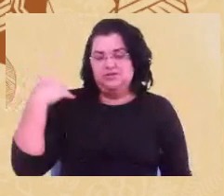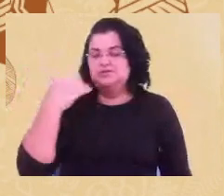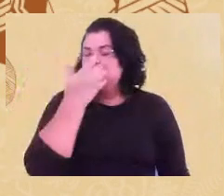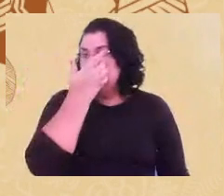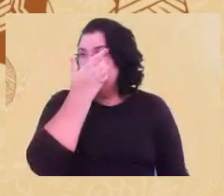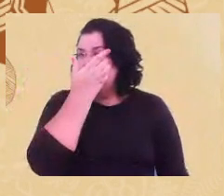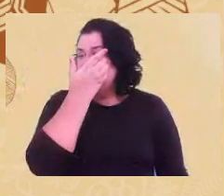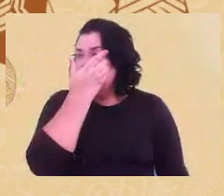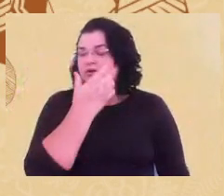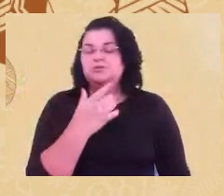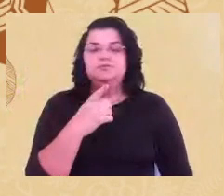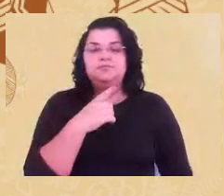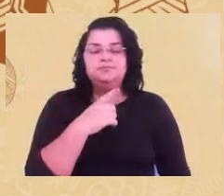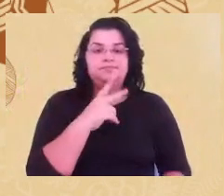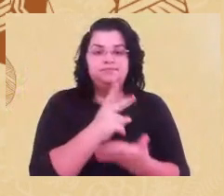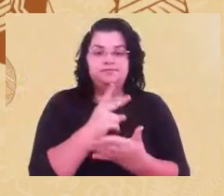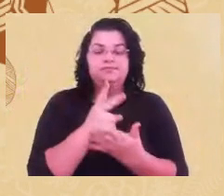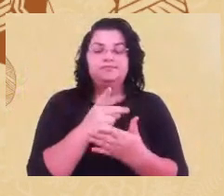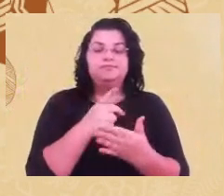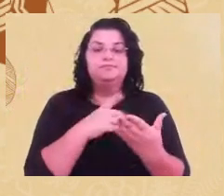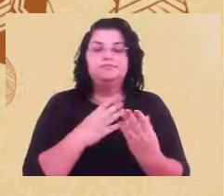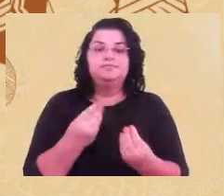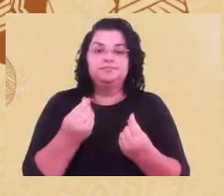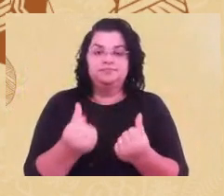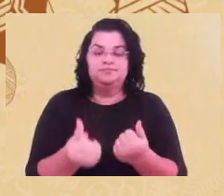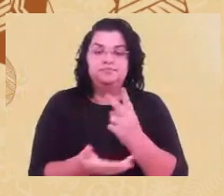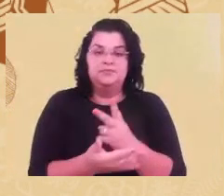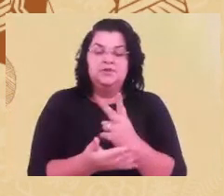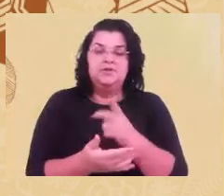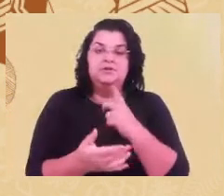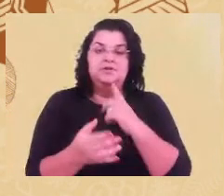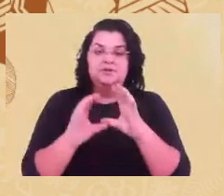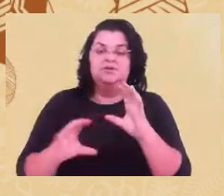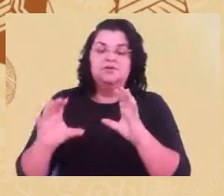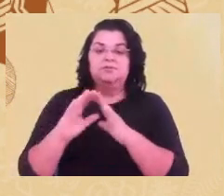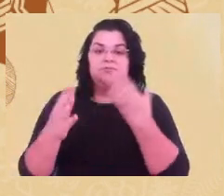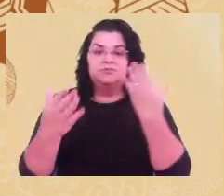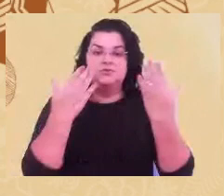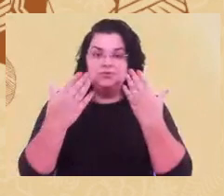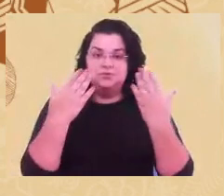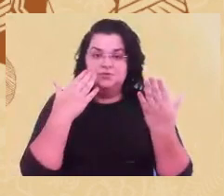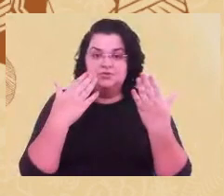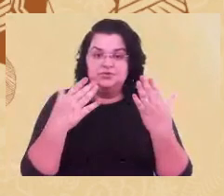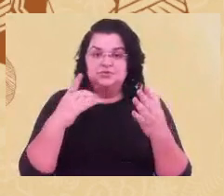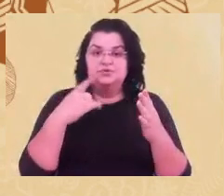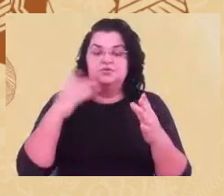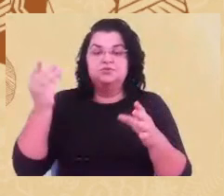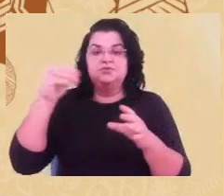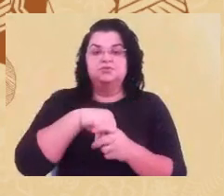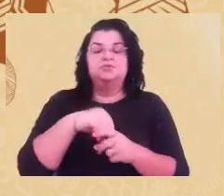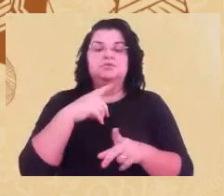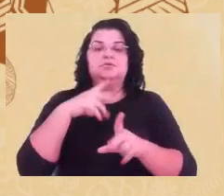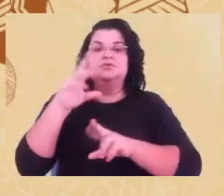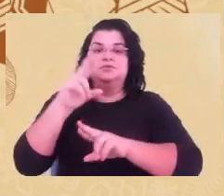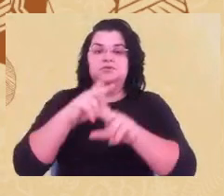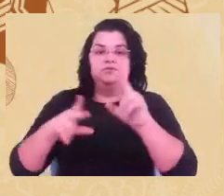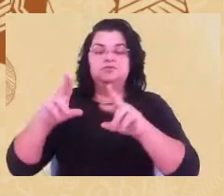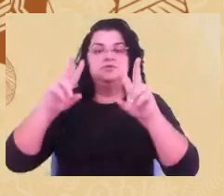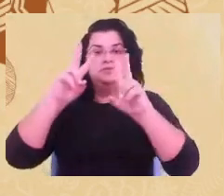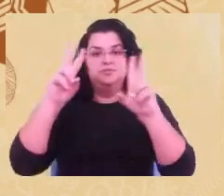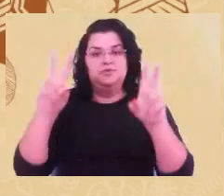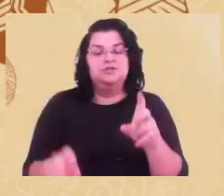sendo tecida no campo da psicologia, dentre as suas diversas abordagens, inclusive nos caminhos.